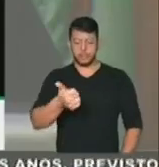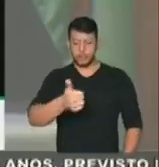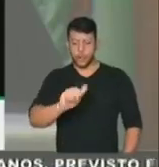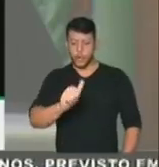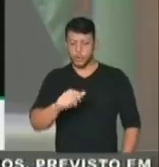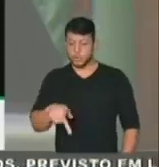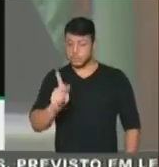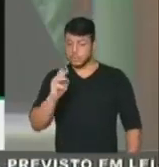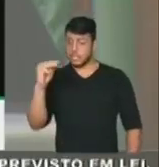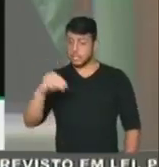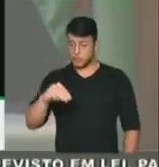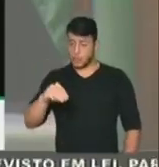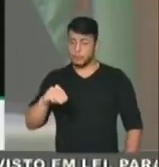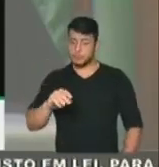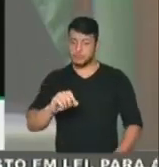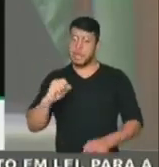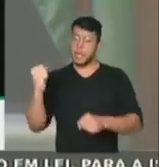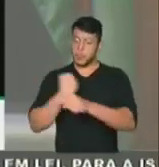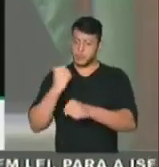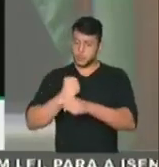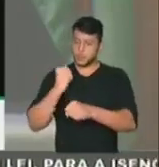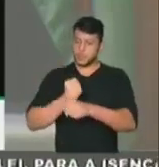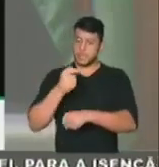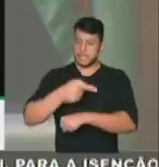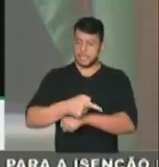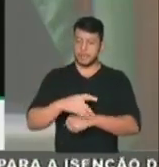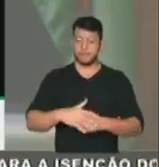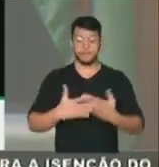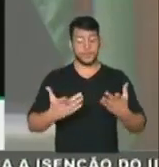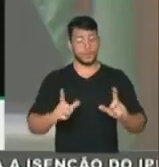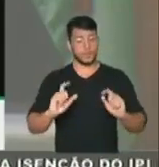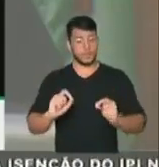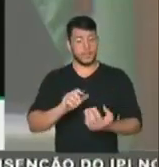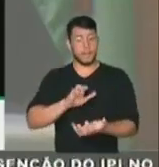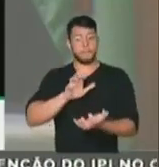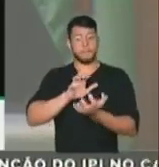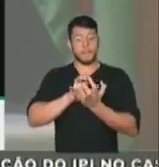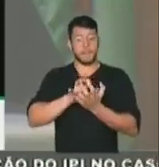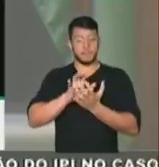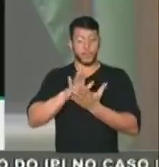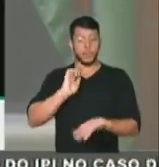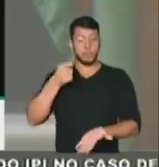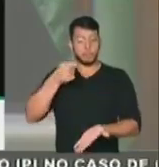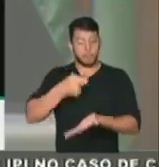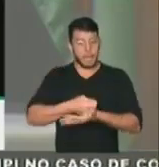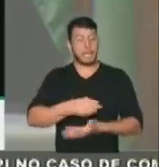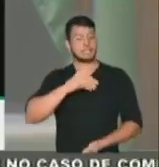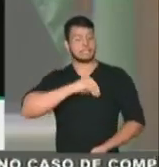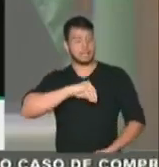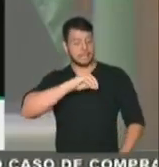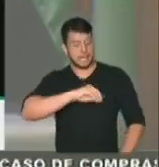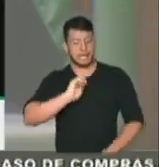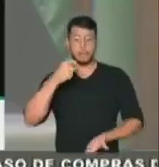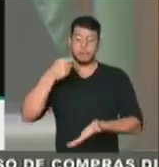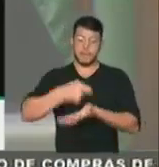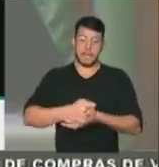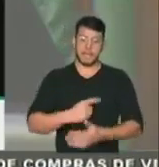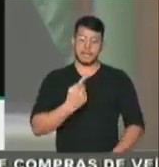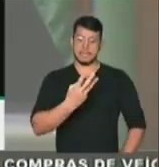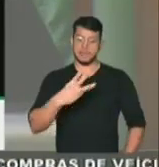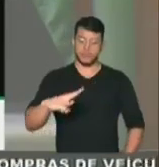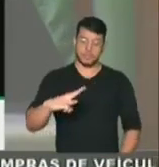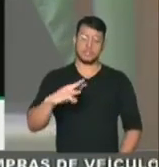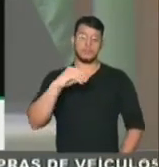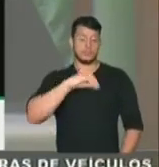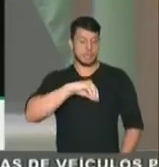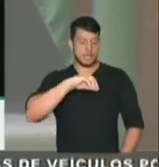de uma crise, mas é um Estado que paga em dia os salários, 13º, e ainda cuida dessa estrada,